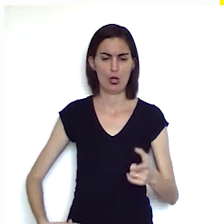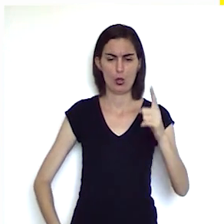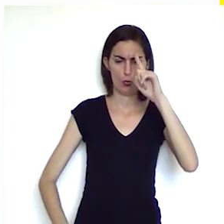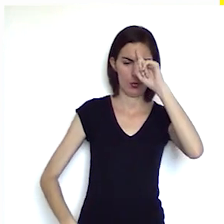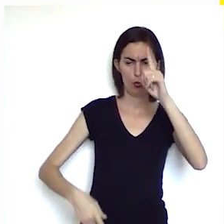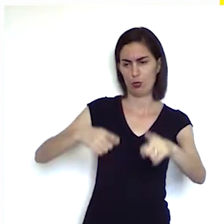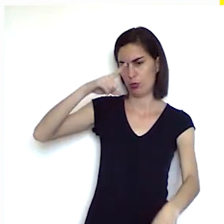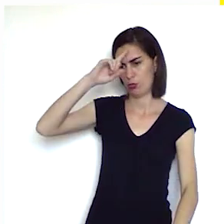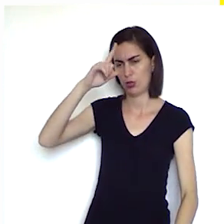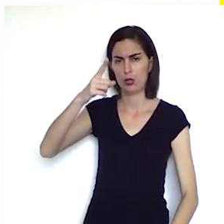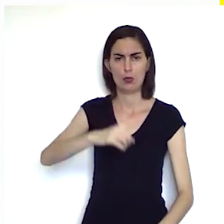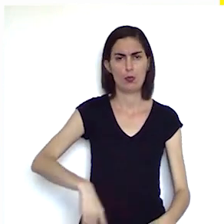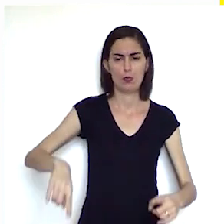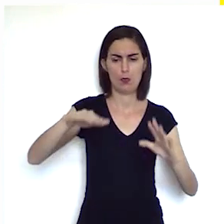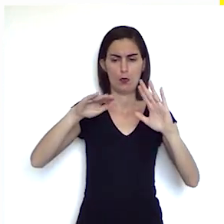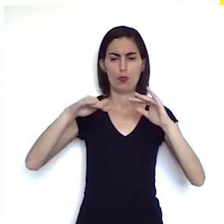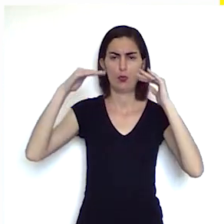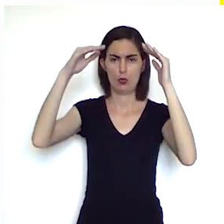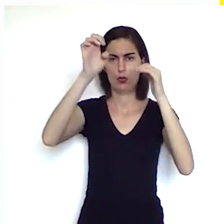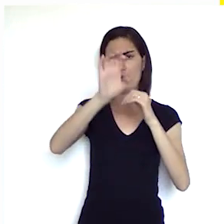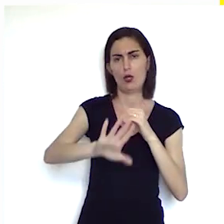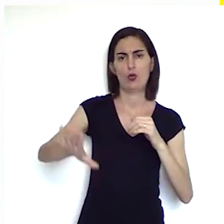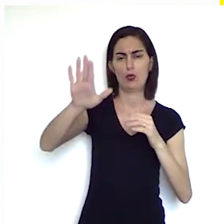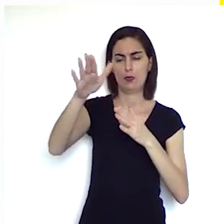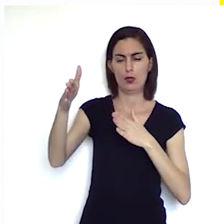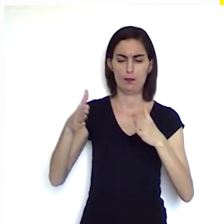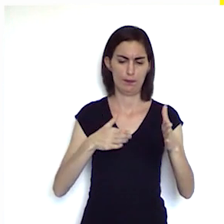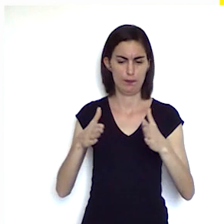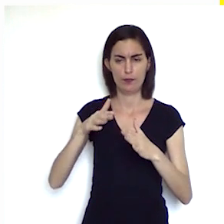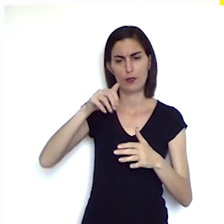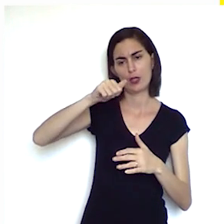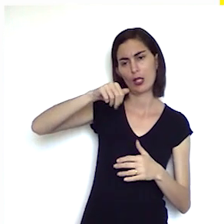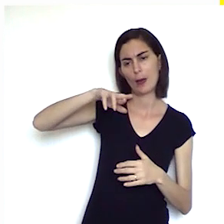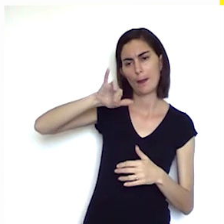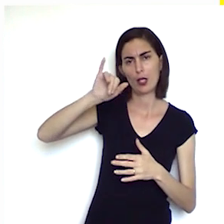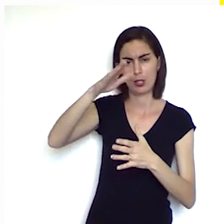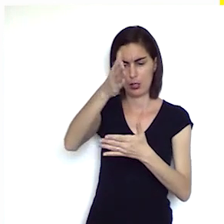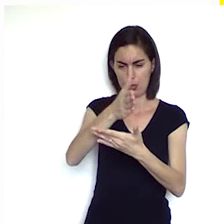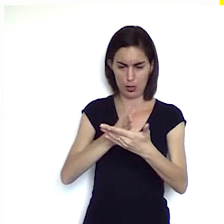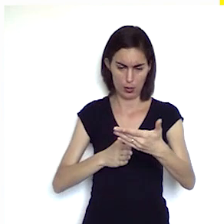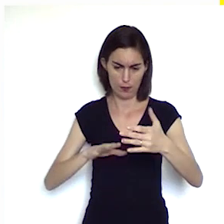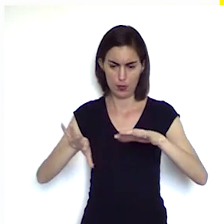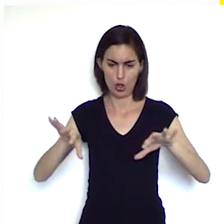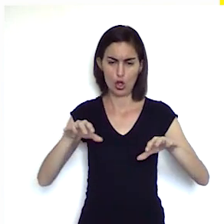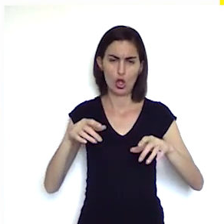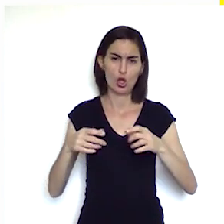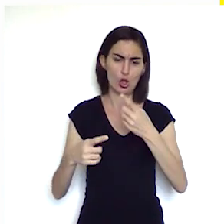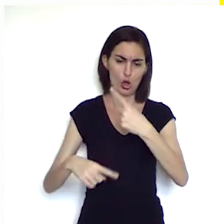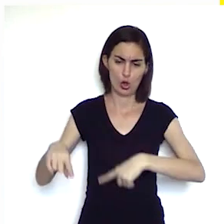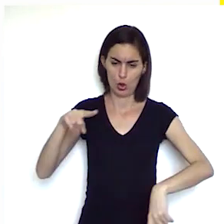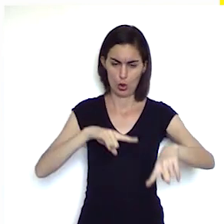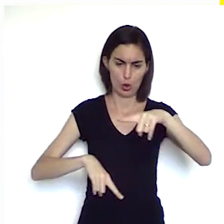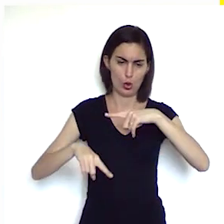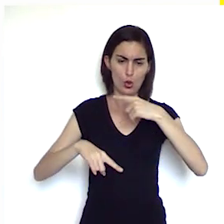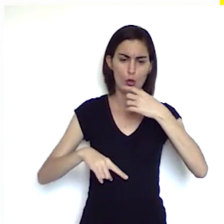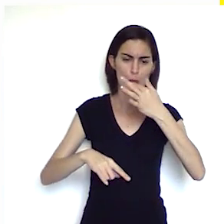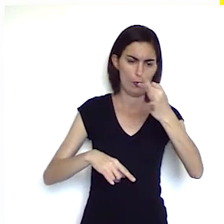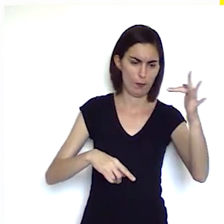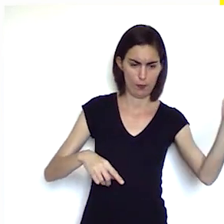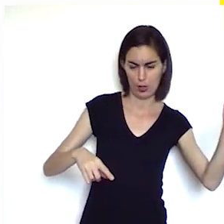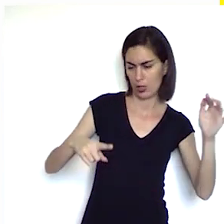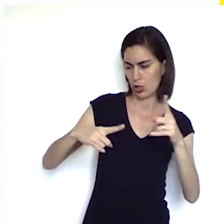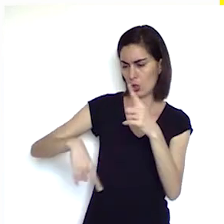que dominava as monarquias europeias no período a América estava dividida em domínios ingleses e francês ao norte